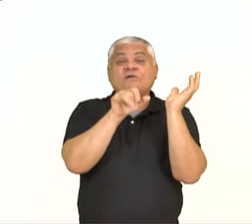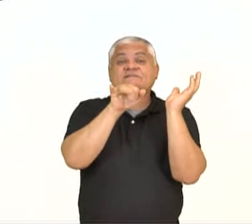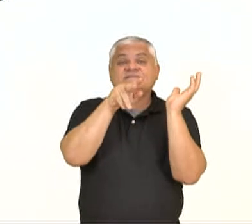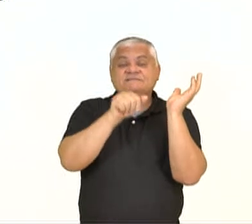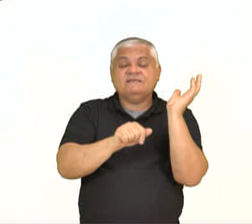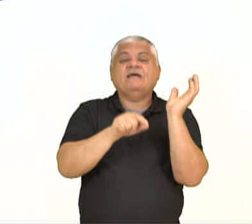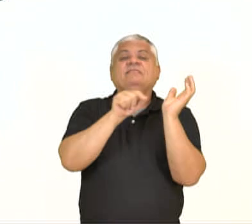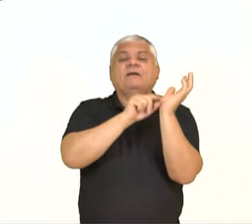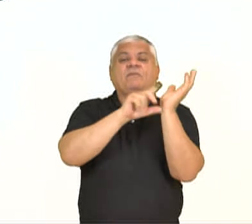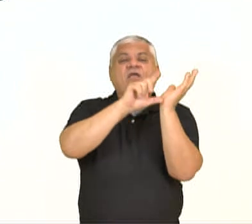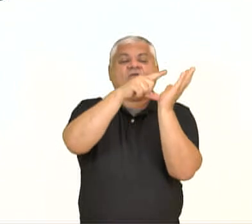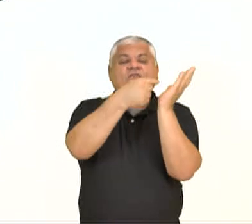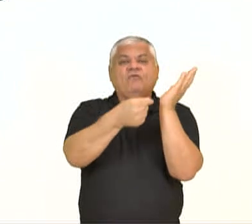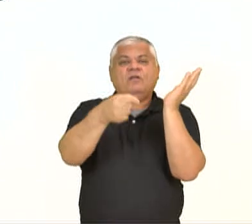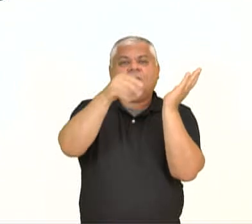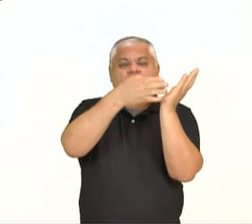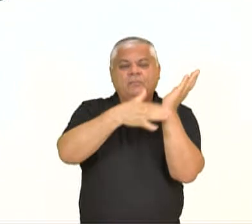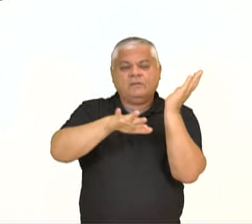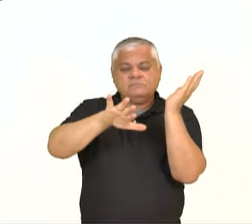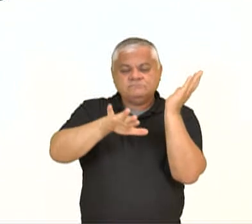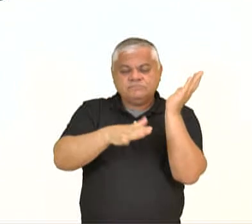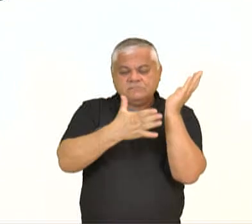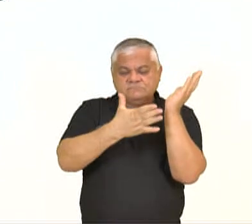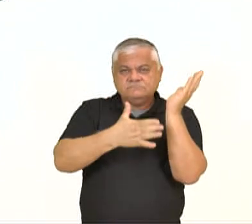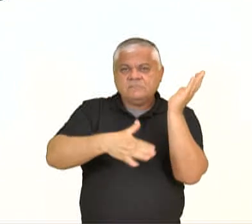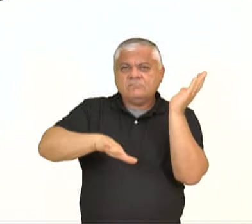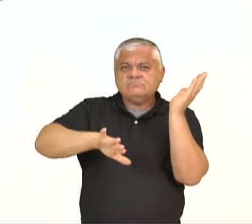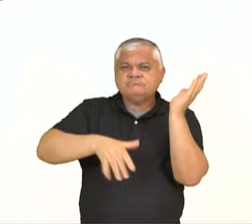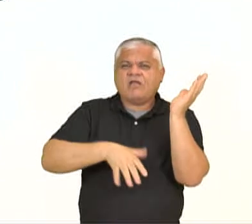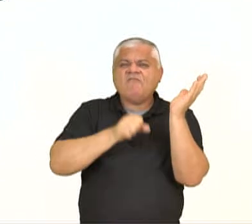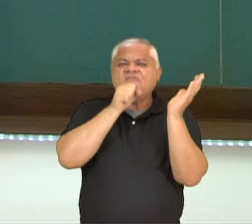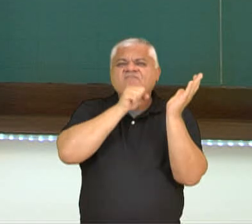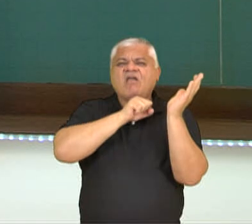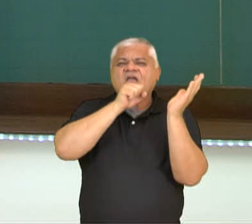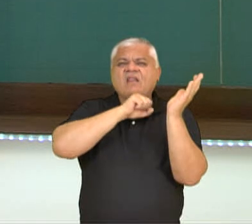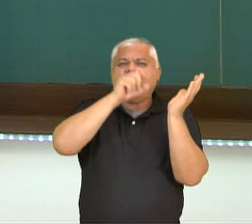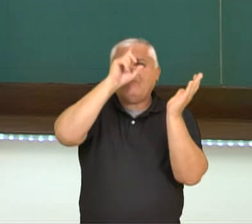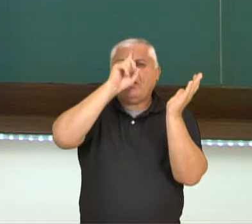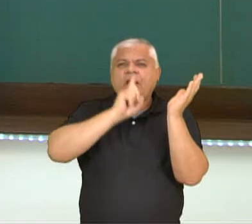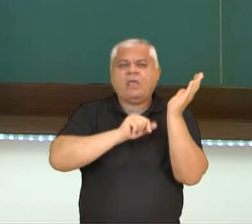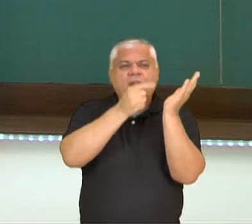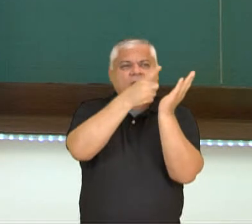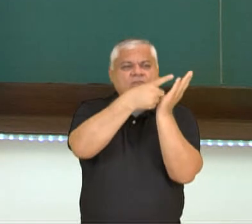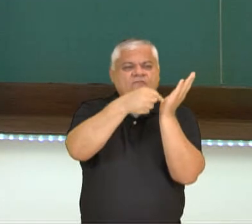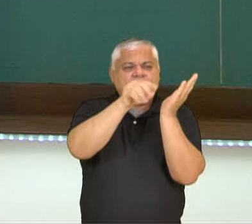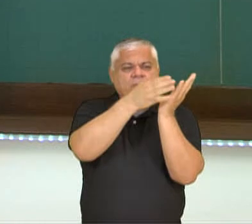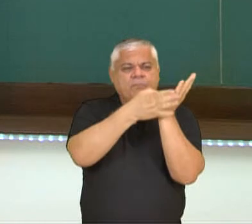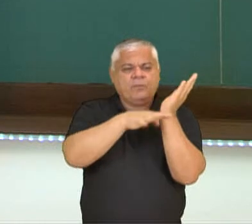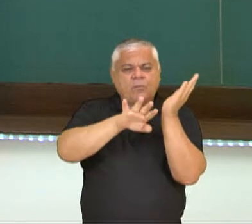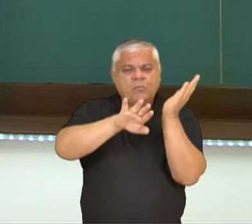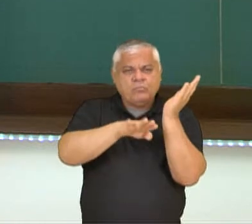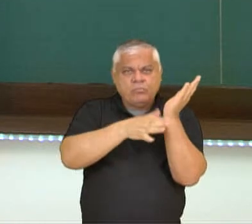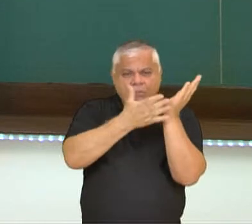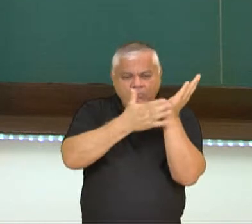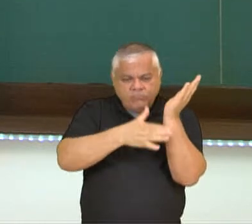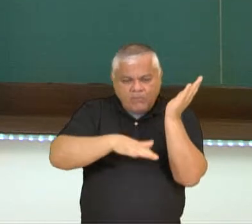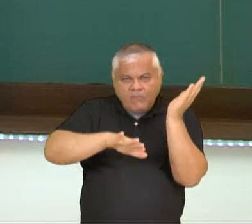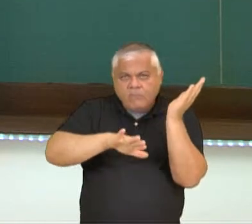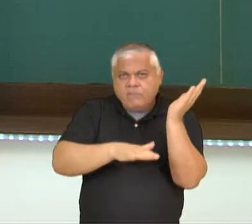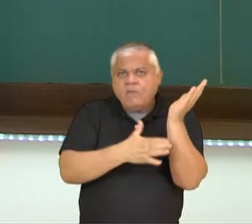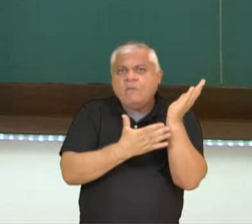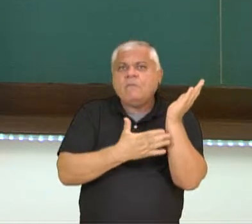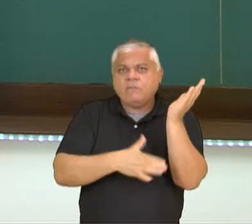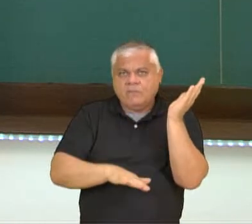com a queda das folhas, elas acabam envelhecendo. Então, quando ocorre uma diminuição, ocorre a queda